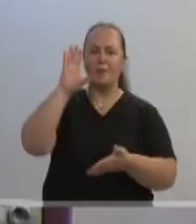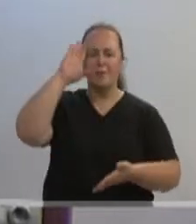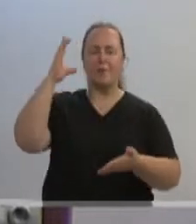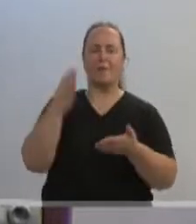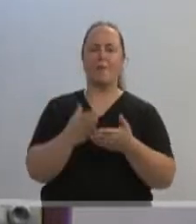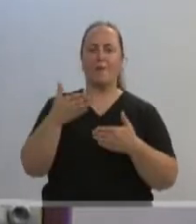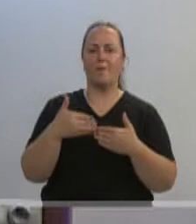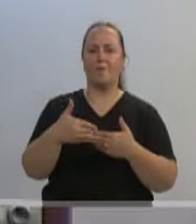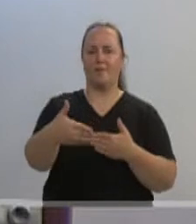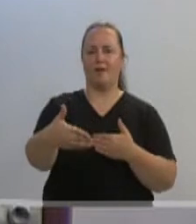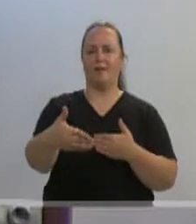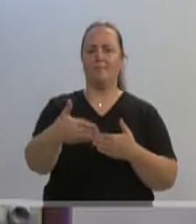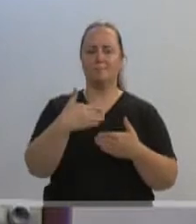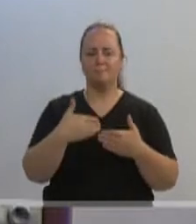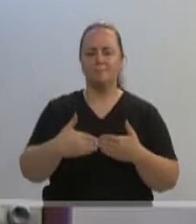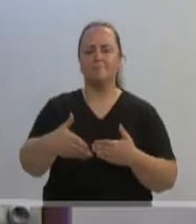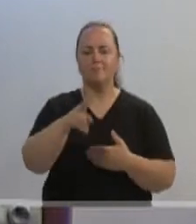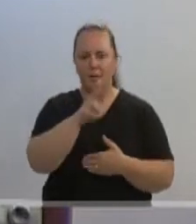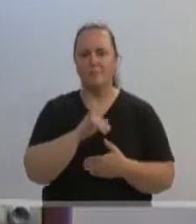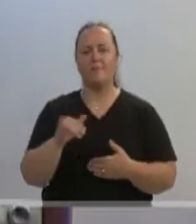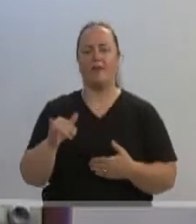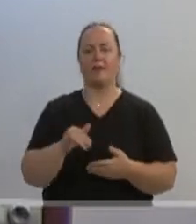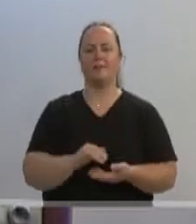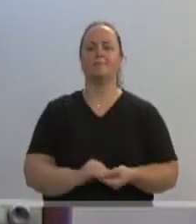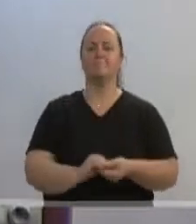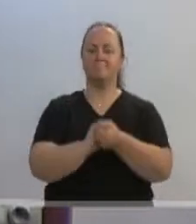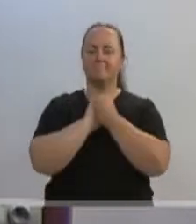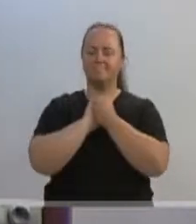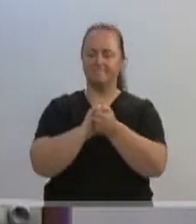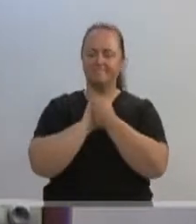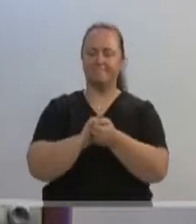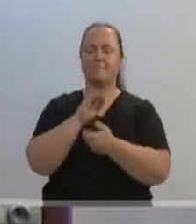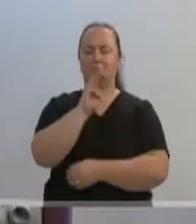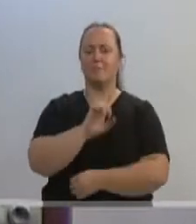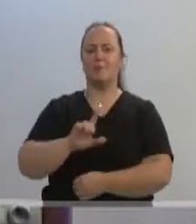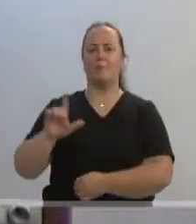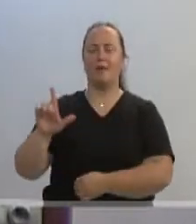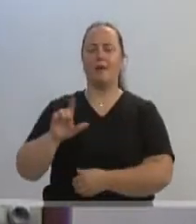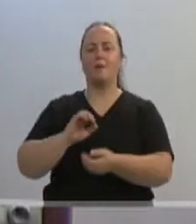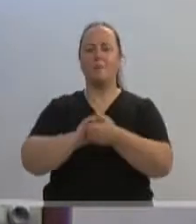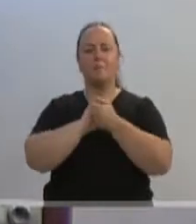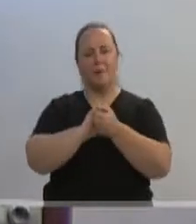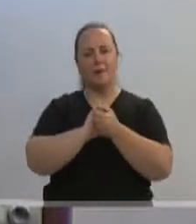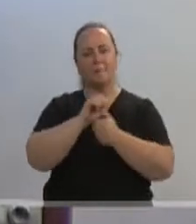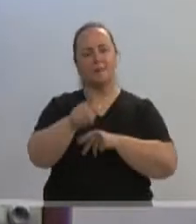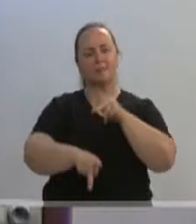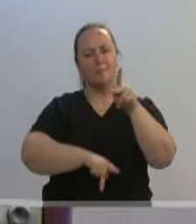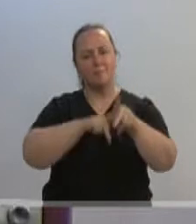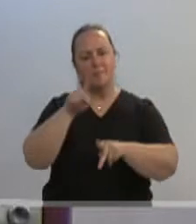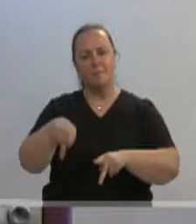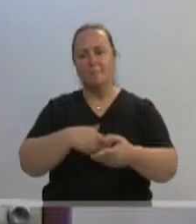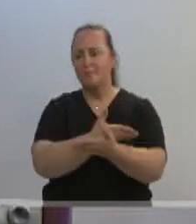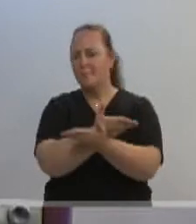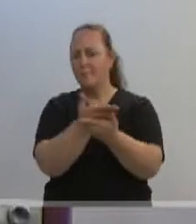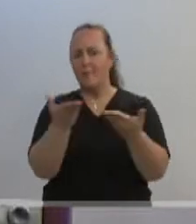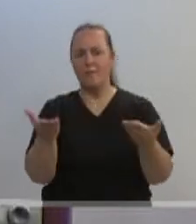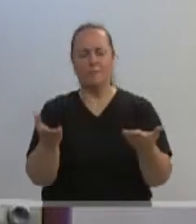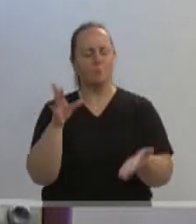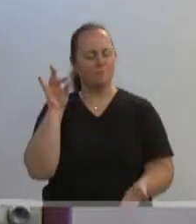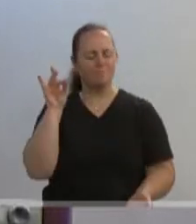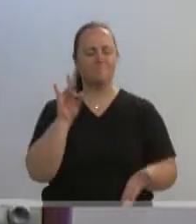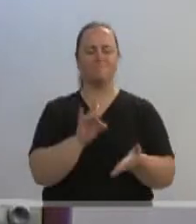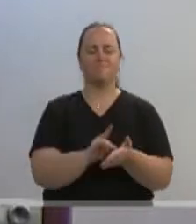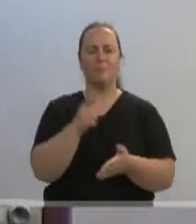próximos anos sejam muito melhores. Parabéns à nossa cidade, parabéns ao nosso povo, parabéns à nossa gente, que, acima de tudo,